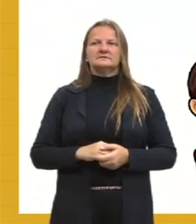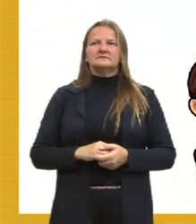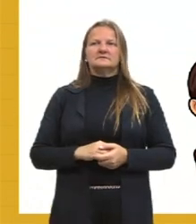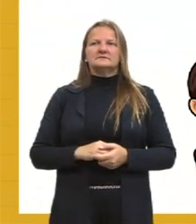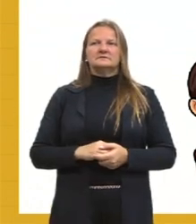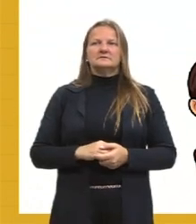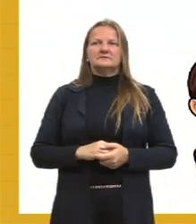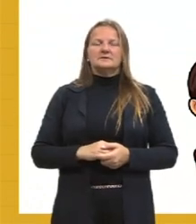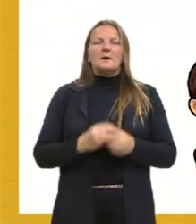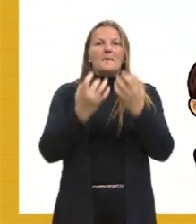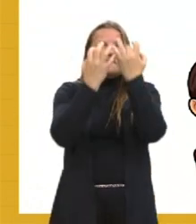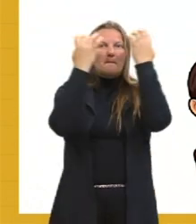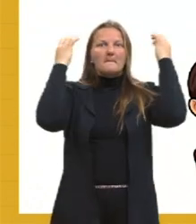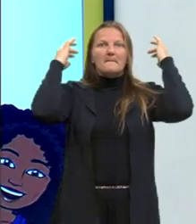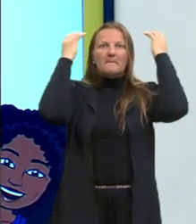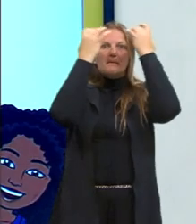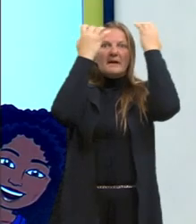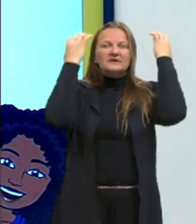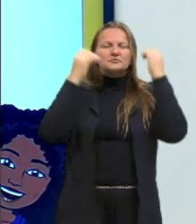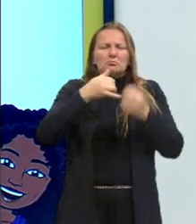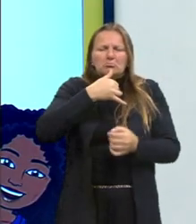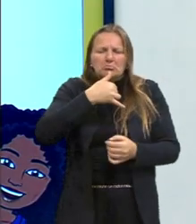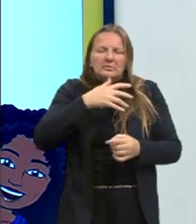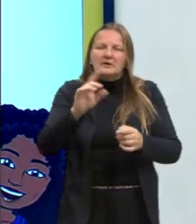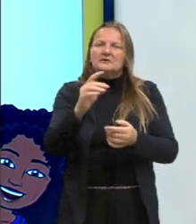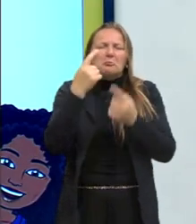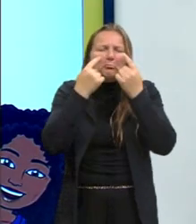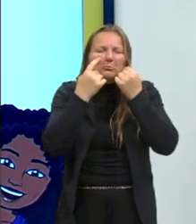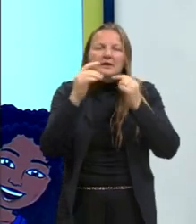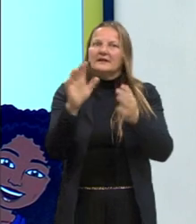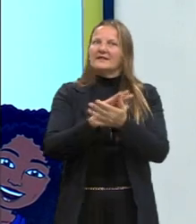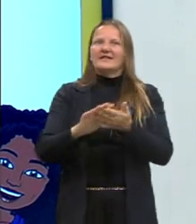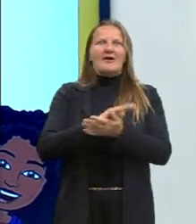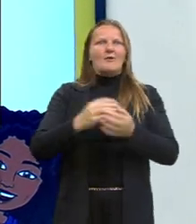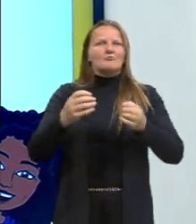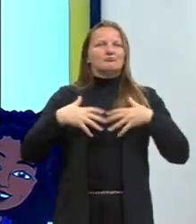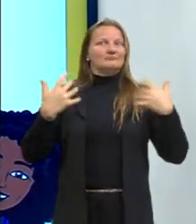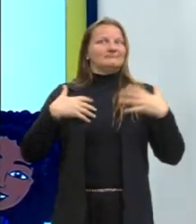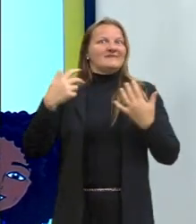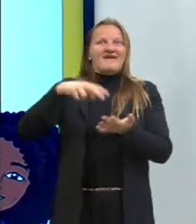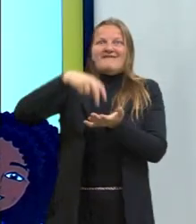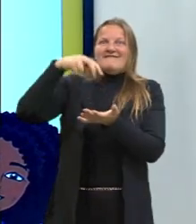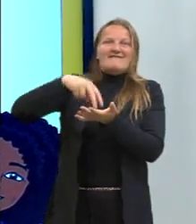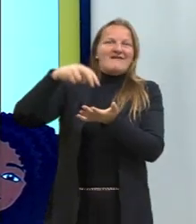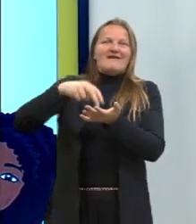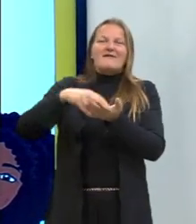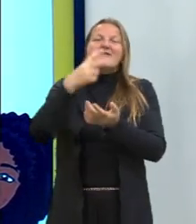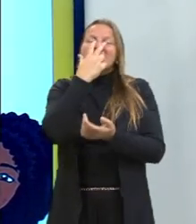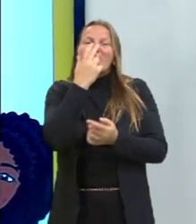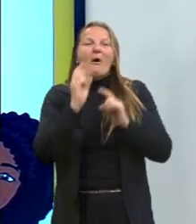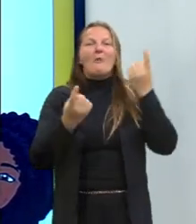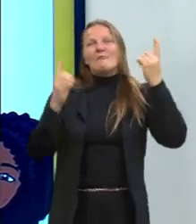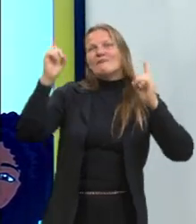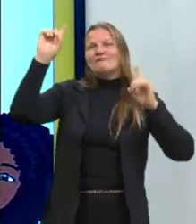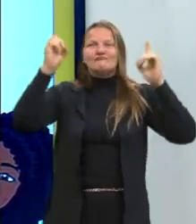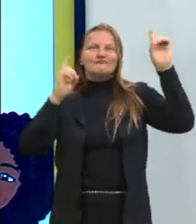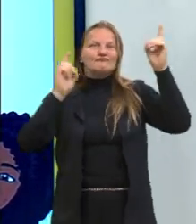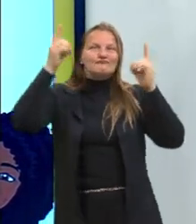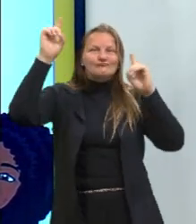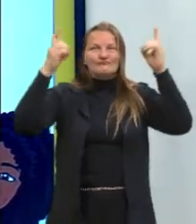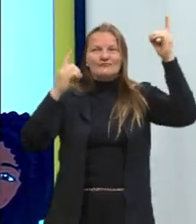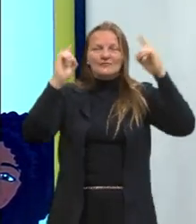tristeza. Eles celebram, eles celebram a vida. como se fosse quase como um carnaval brasileiro.